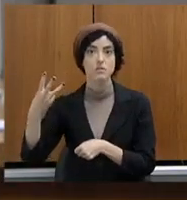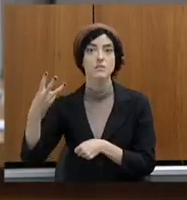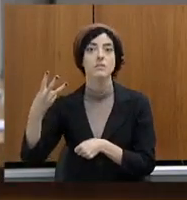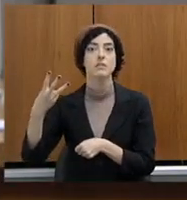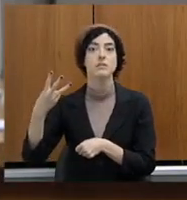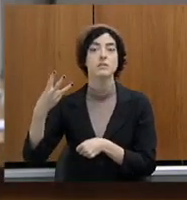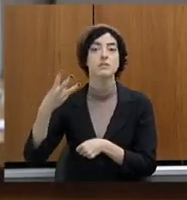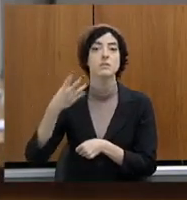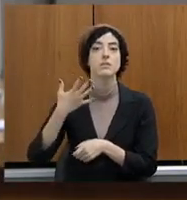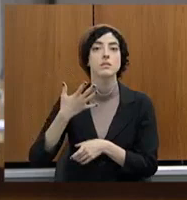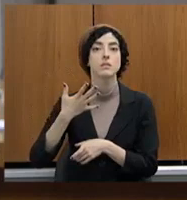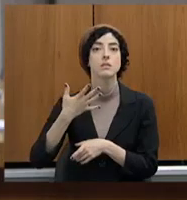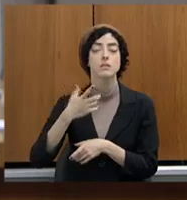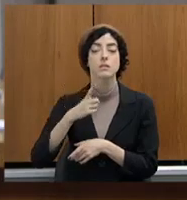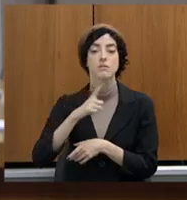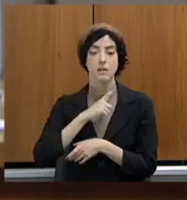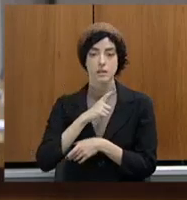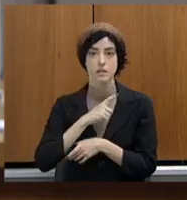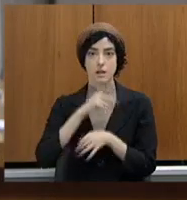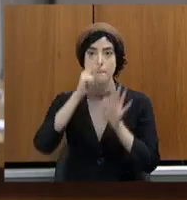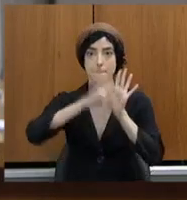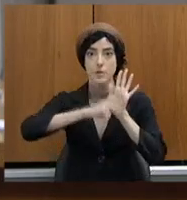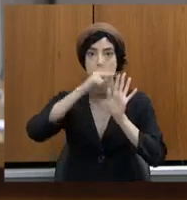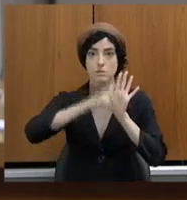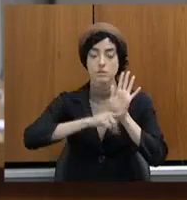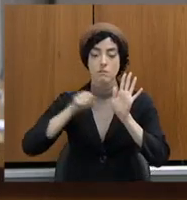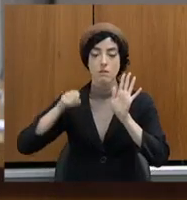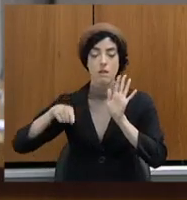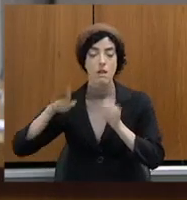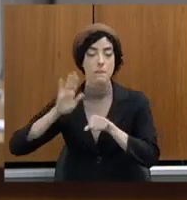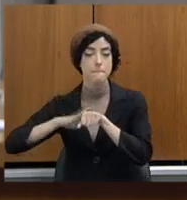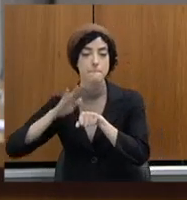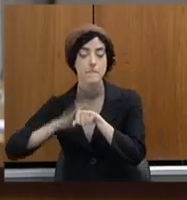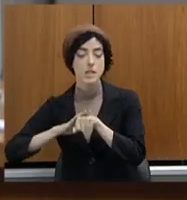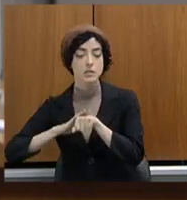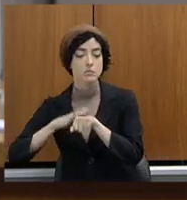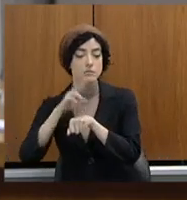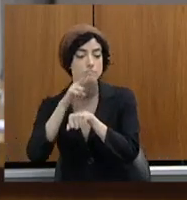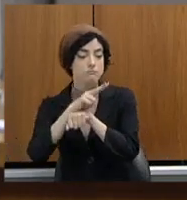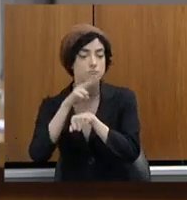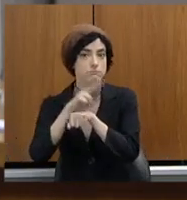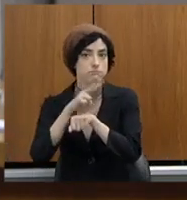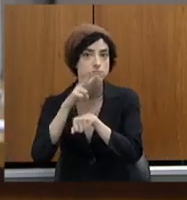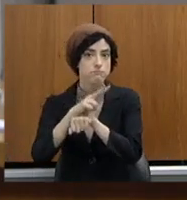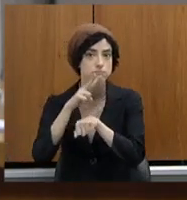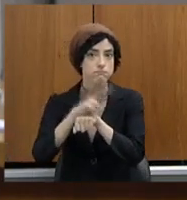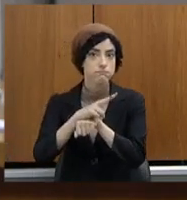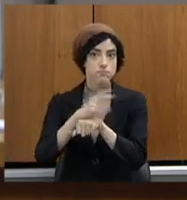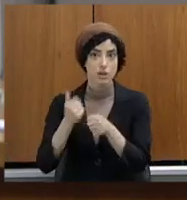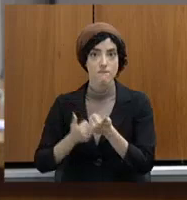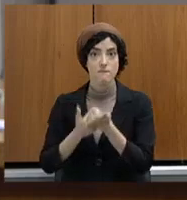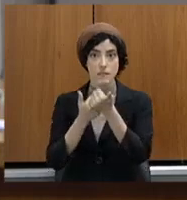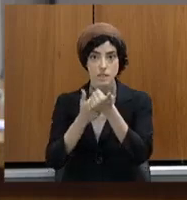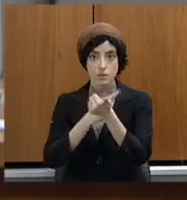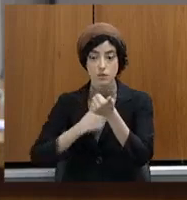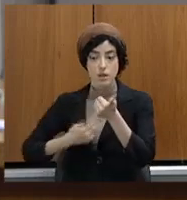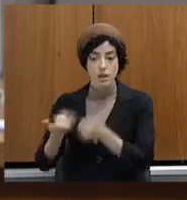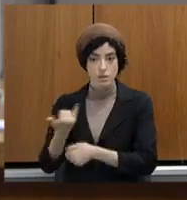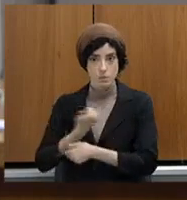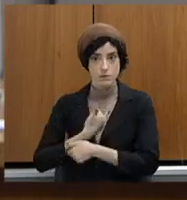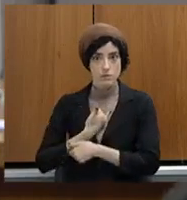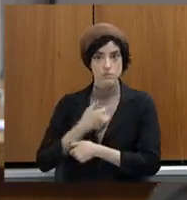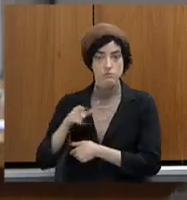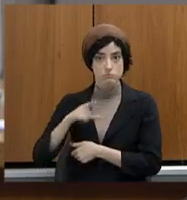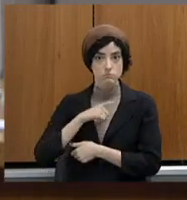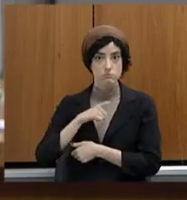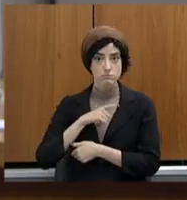que se chama aí a estruturação de unidades. Então, recebi essa notícia do nosso vice-governador, secretário-geral Matheus Simões, no dia